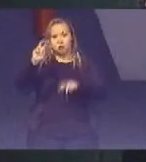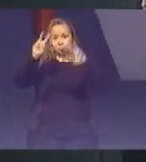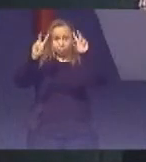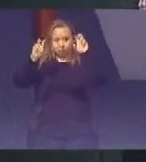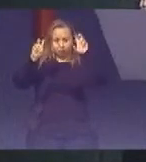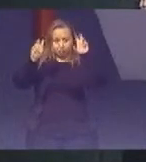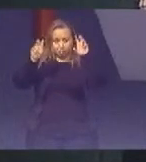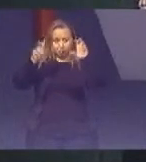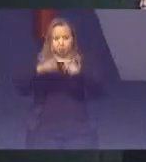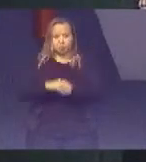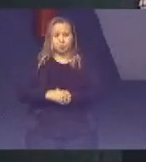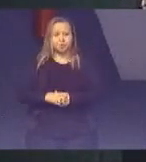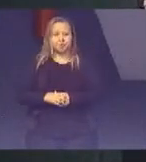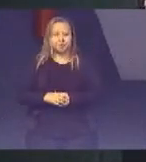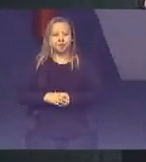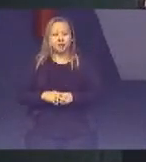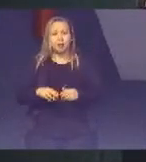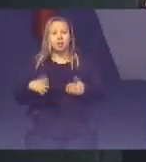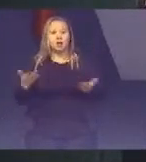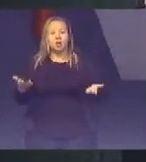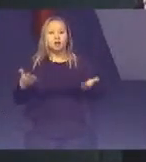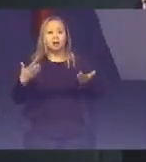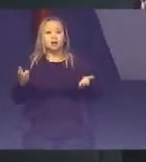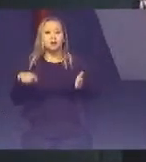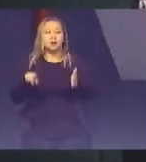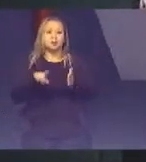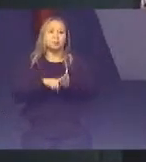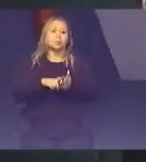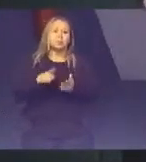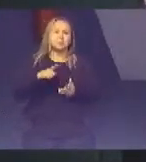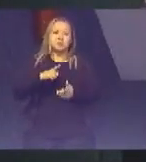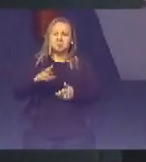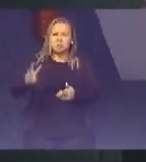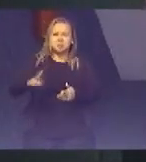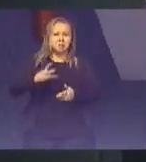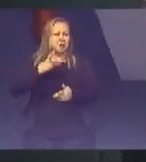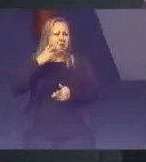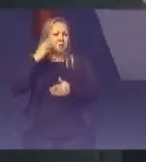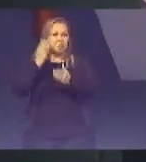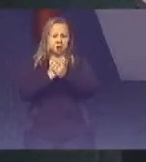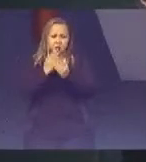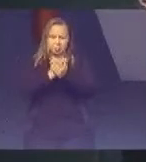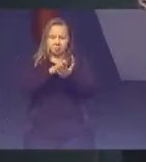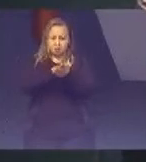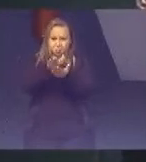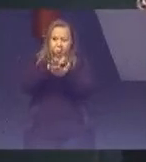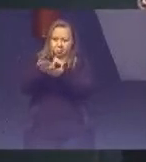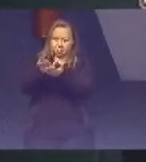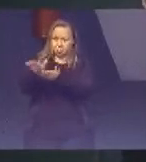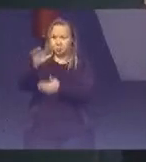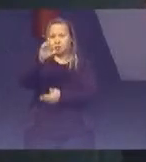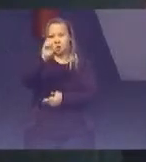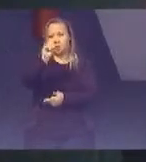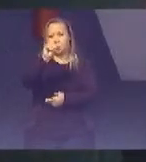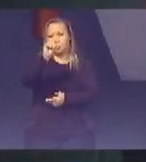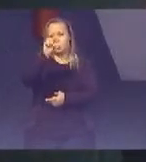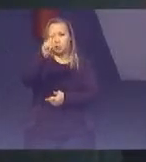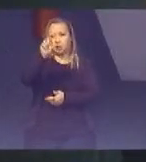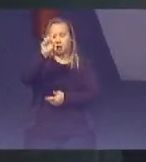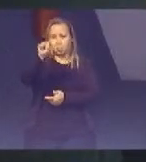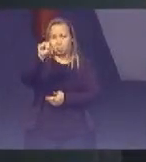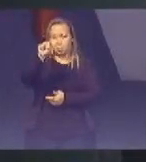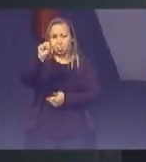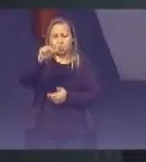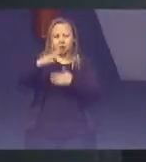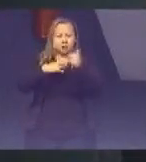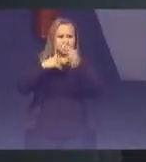última análise A gente chega A esses 80 milhões De processos Estentes no judiciário Indexados aos ODS Isso está feito Boas